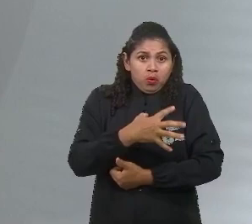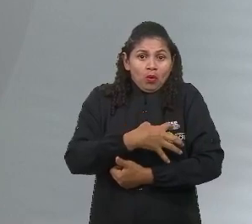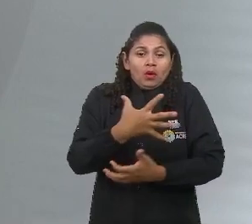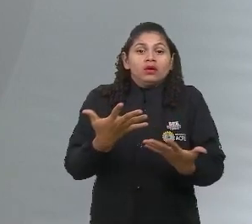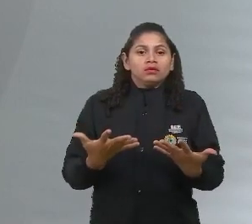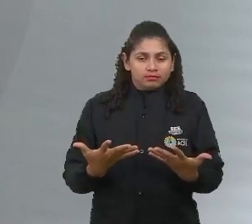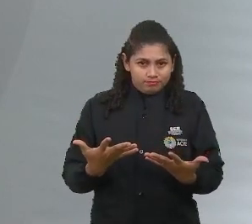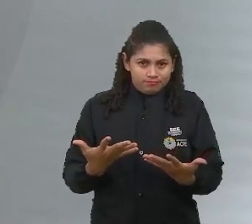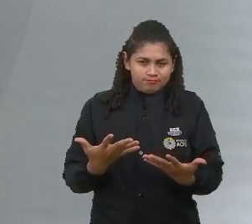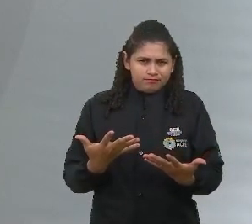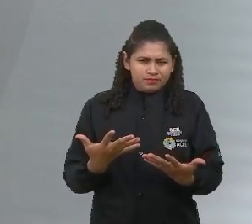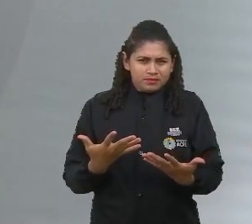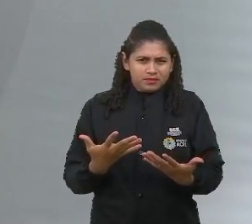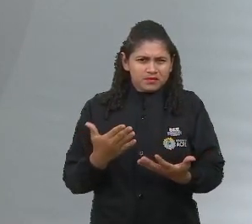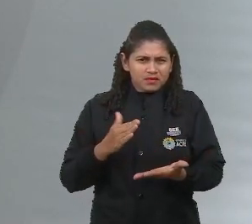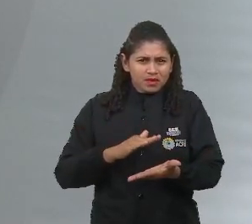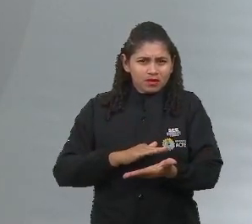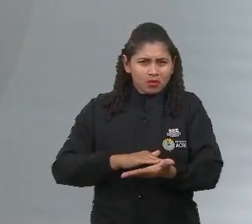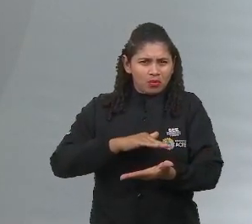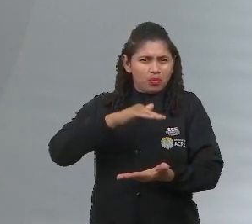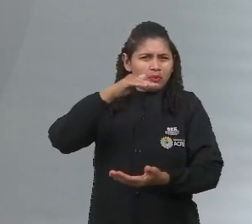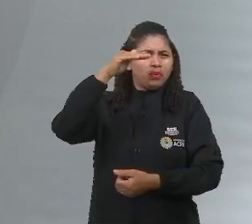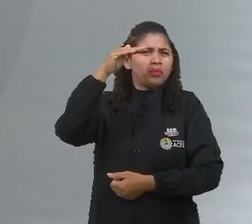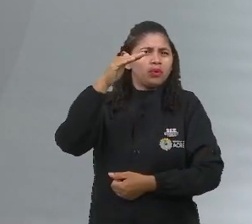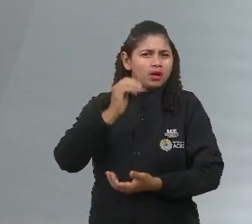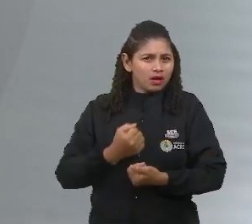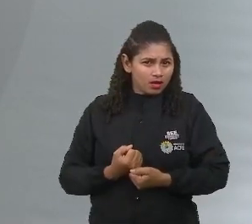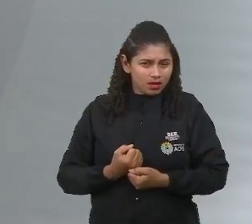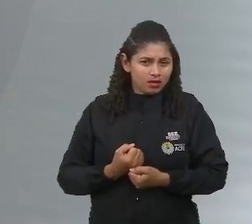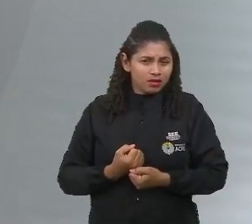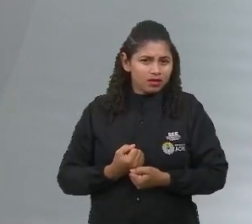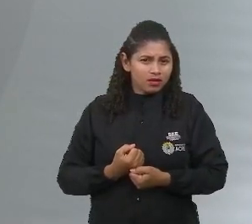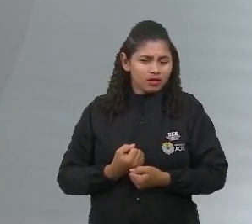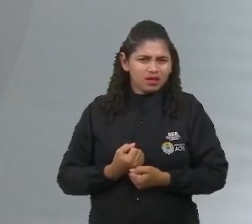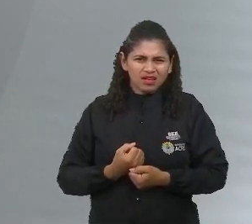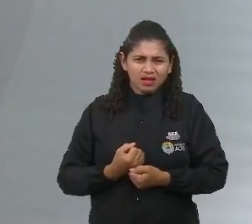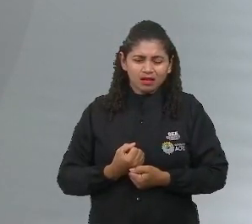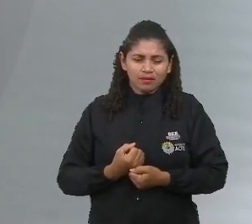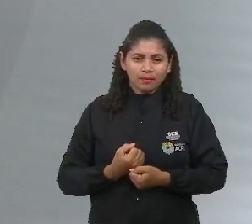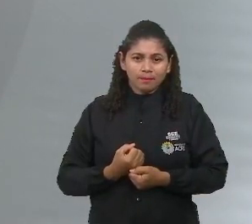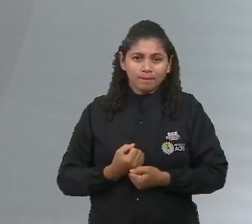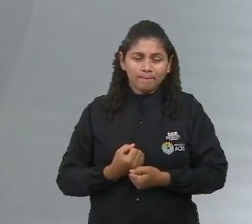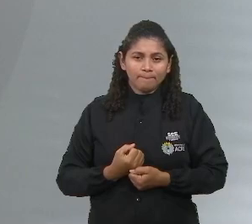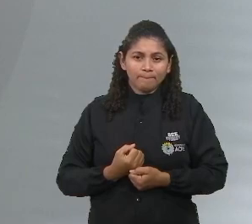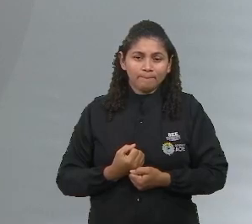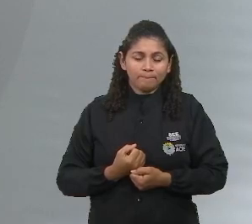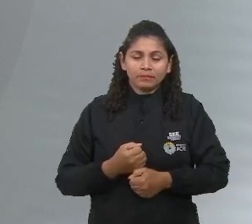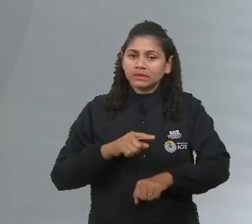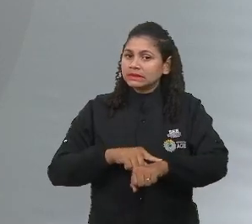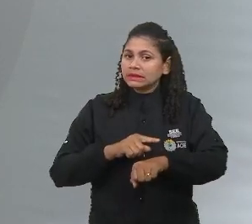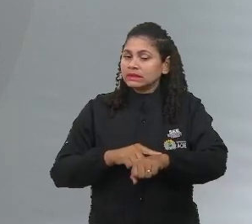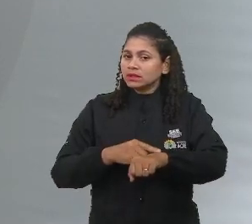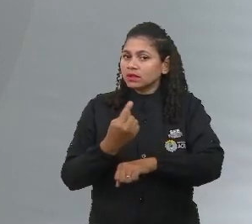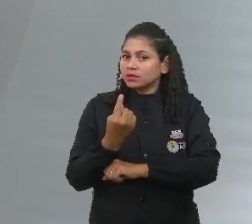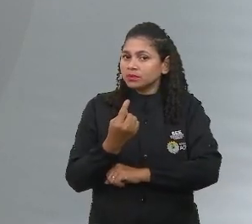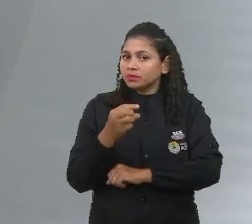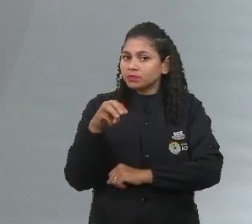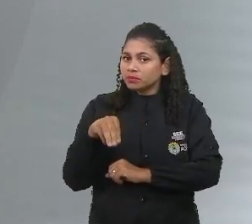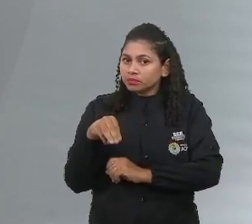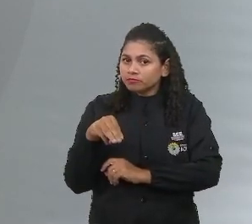muito? Me diga você. Se o coração bater 60 BPM. Bate menos por minuto. 60, tá bom?